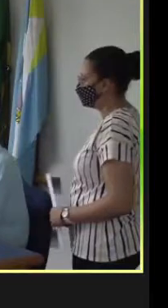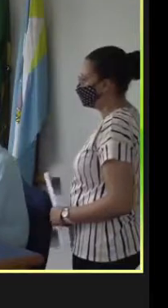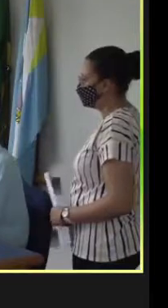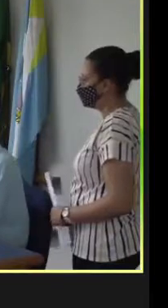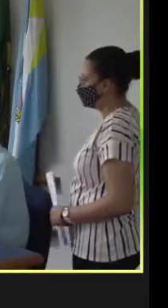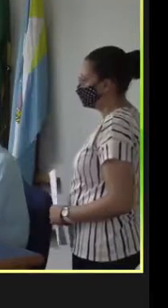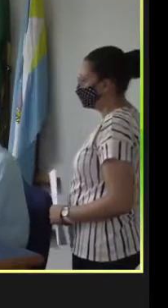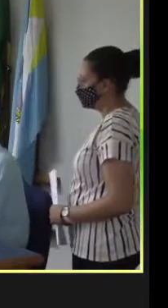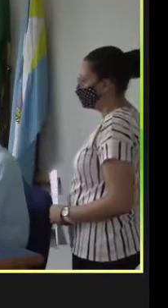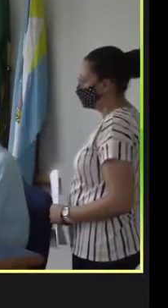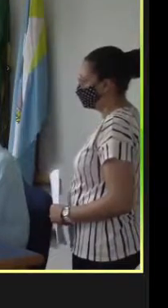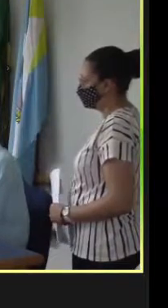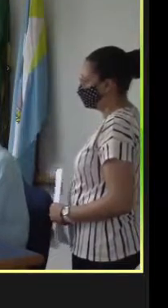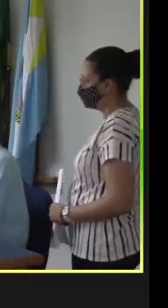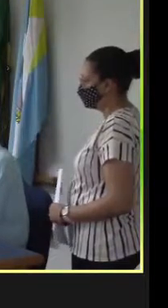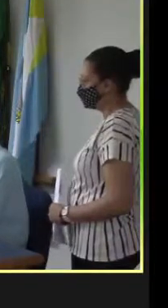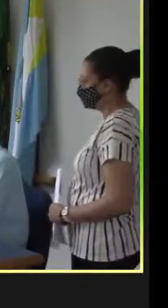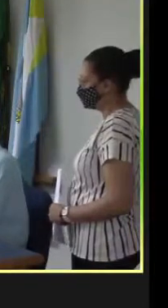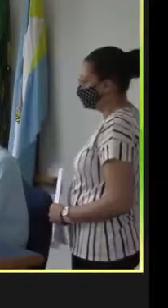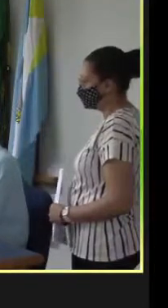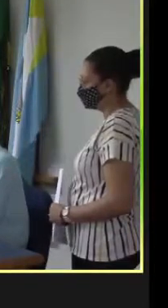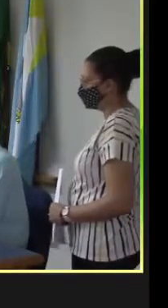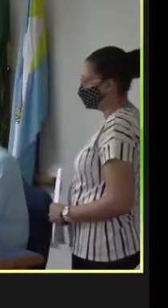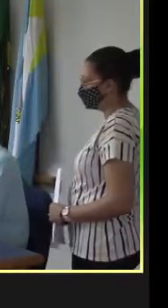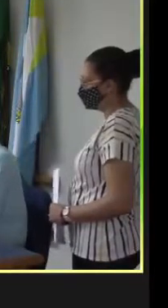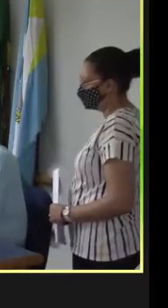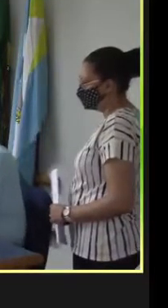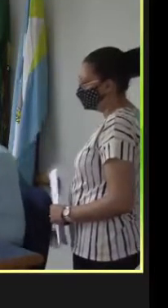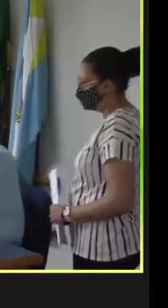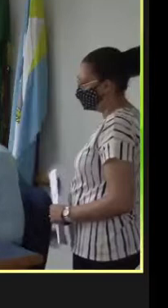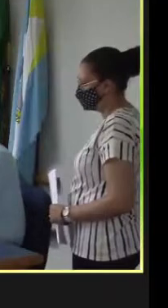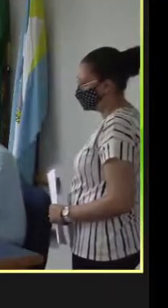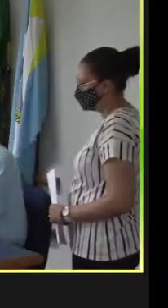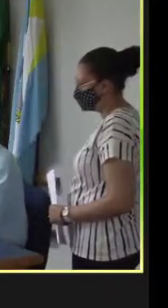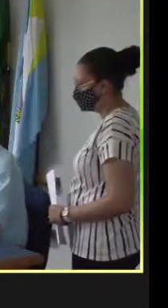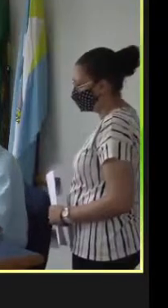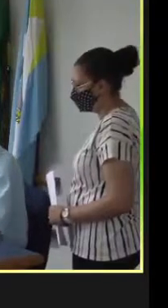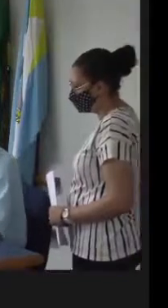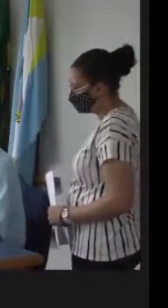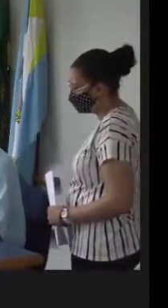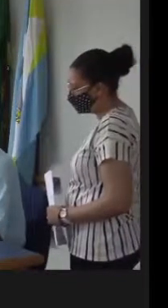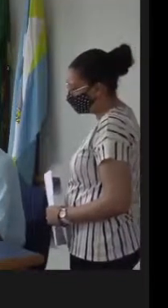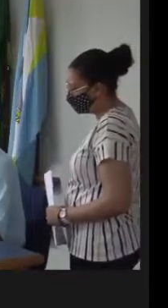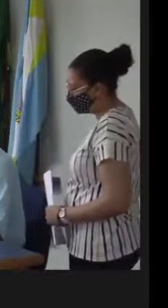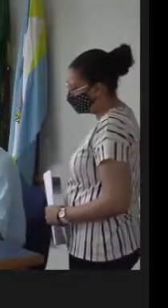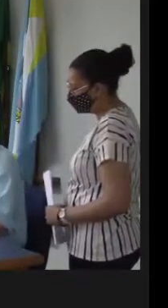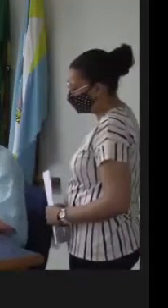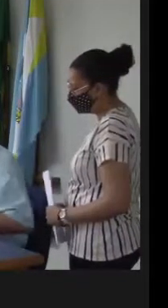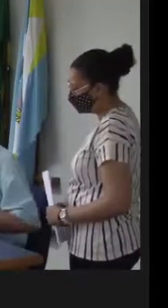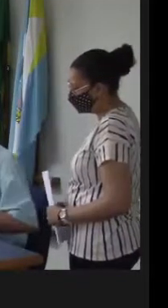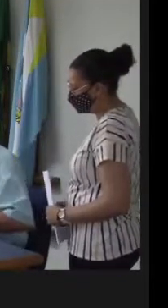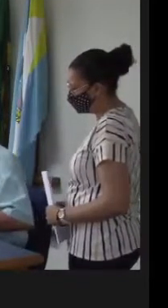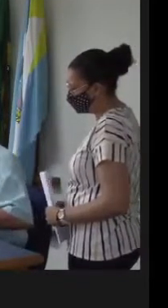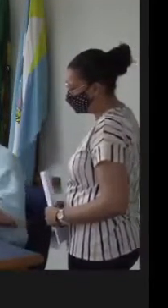e com a palavra autora do requerimento, vereadora Thaís, do mandato ativista. Esse requerimento, ele